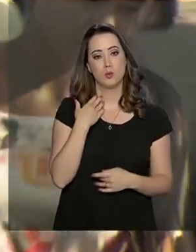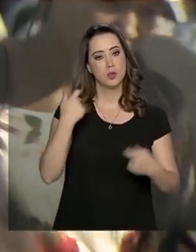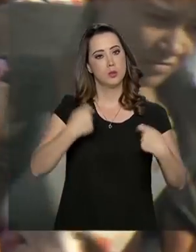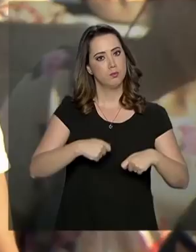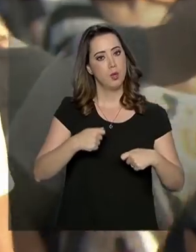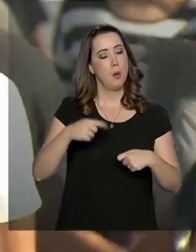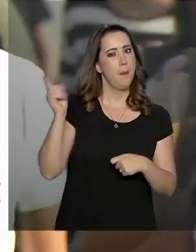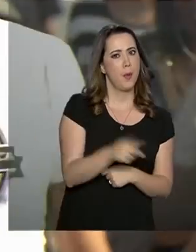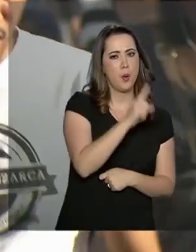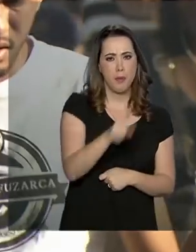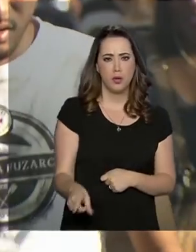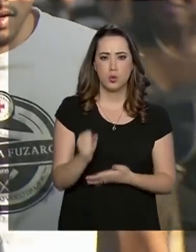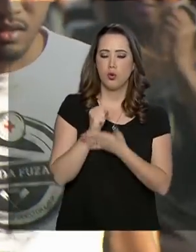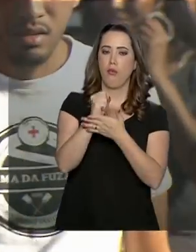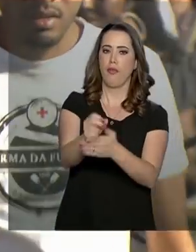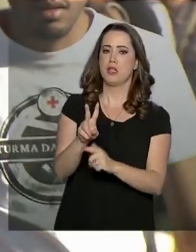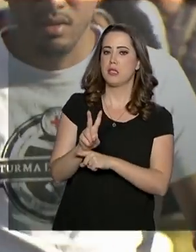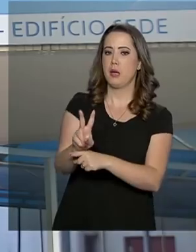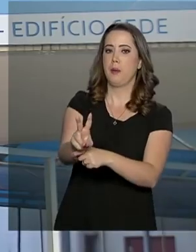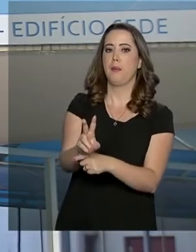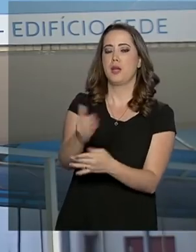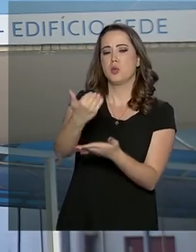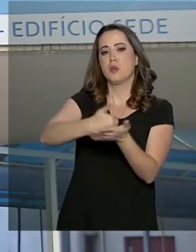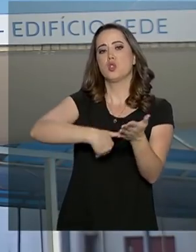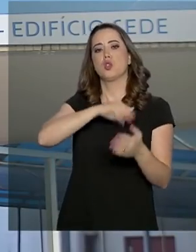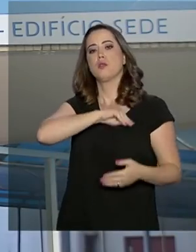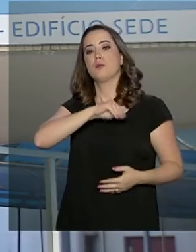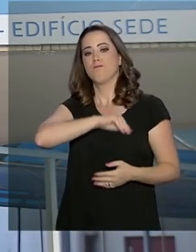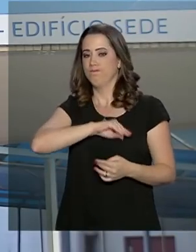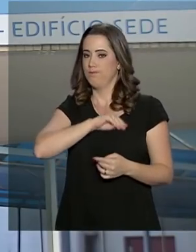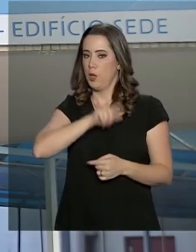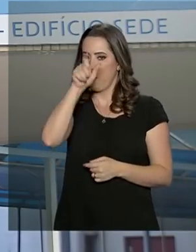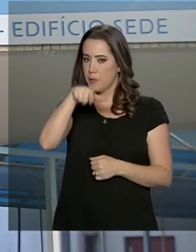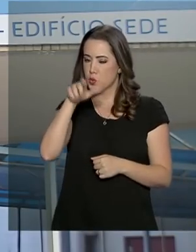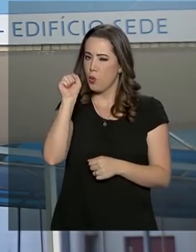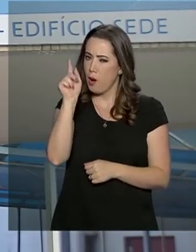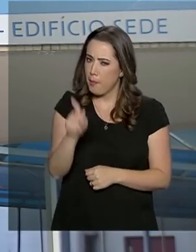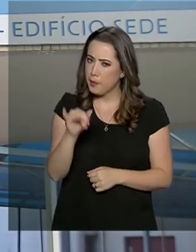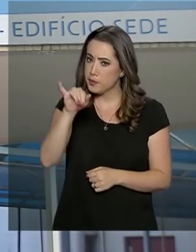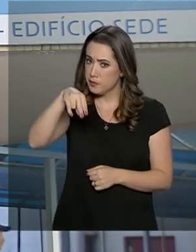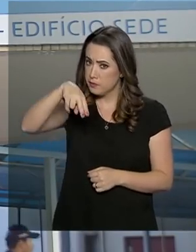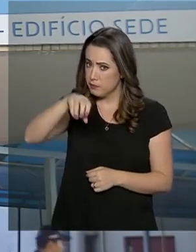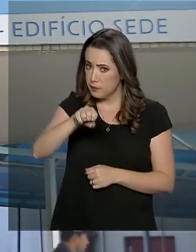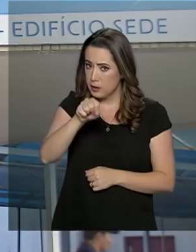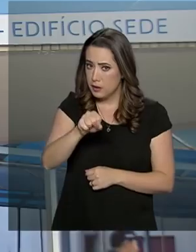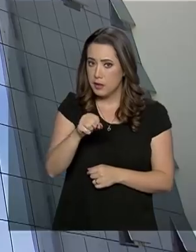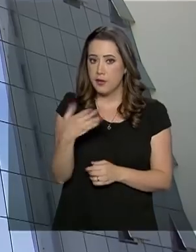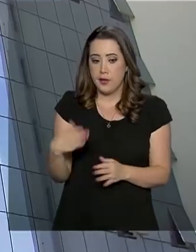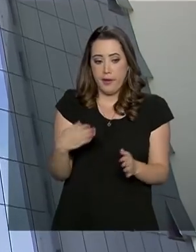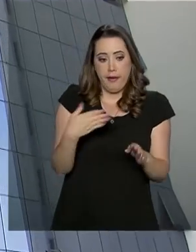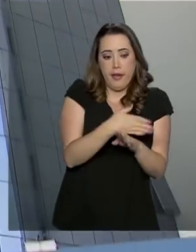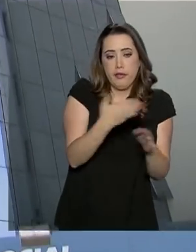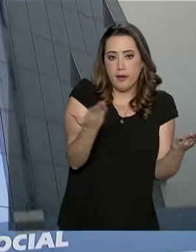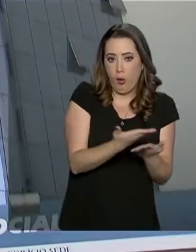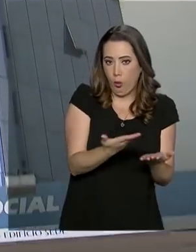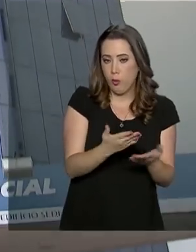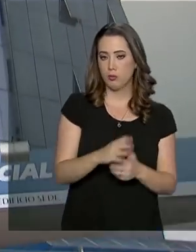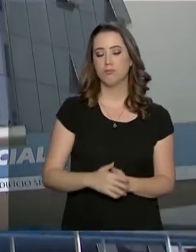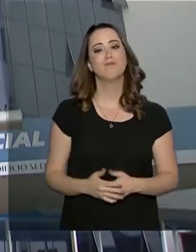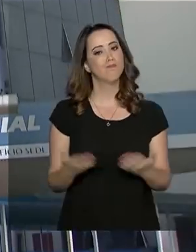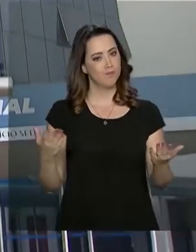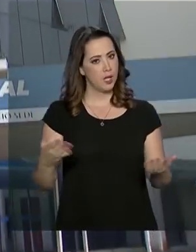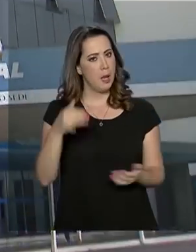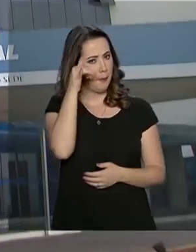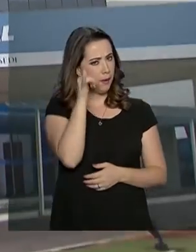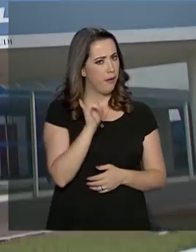estão proibidos de oferecer empréstimos consignados aos segurados do INSS que acabaram de se aposentar. A